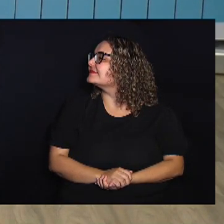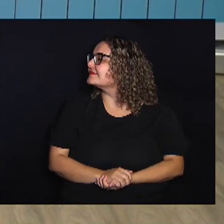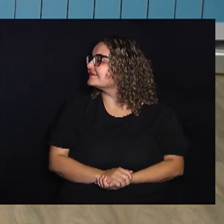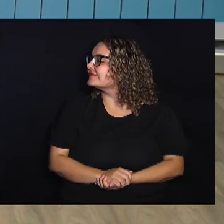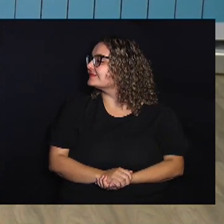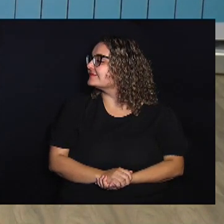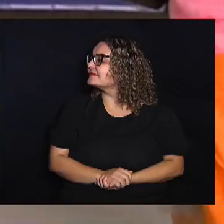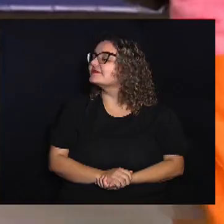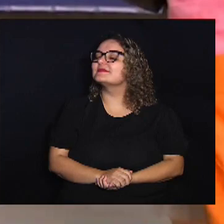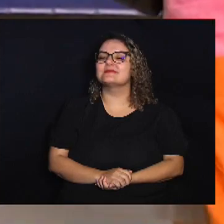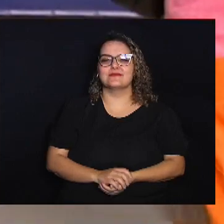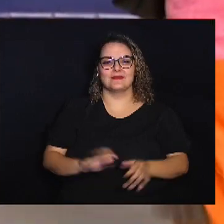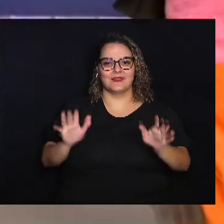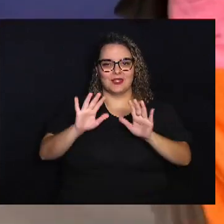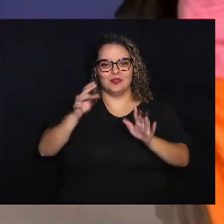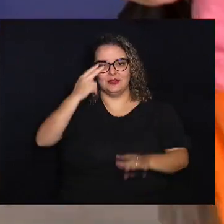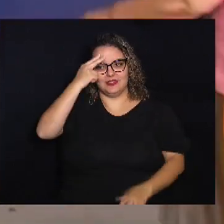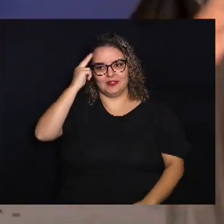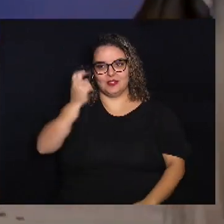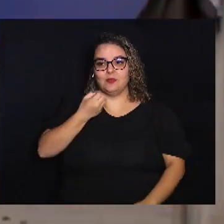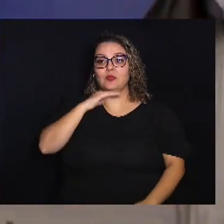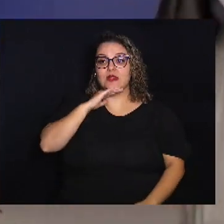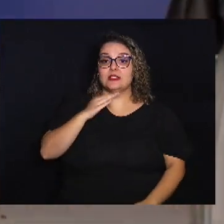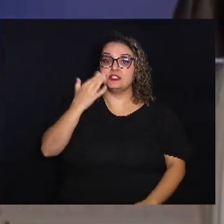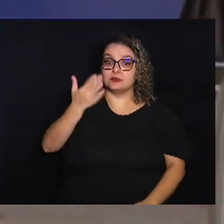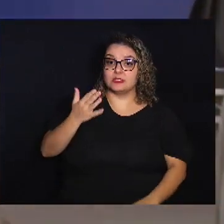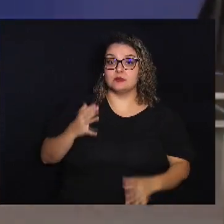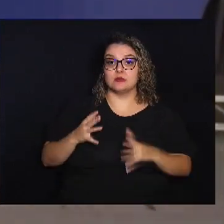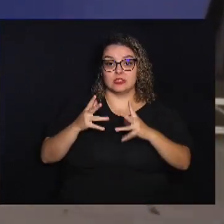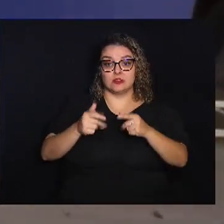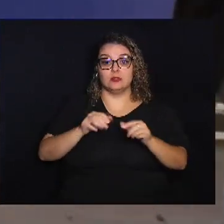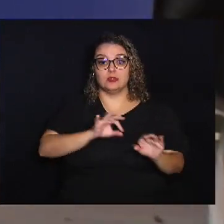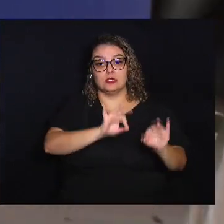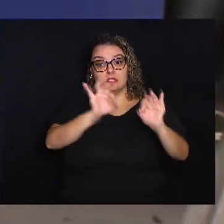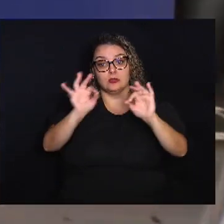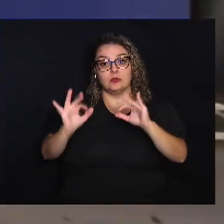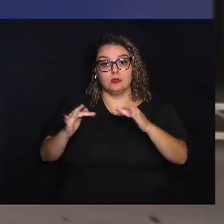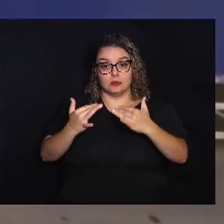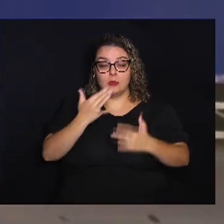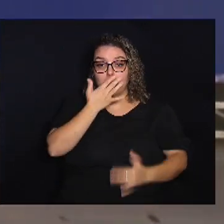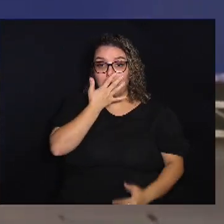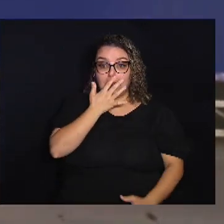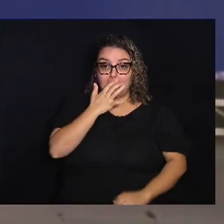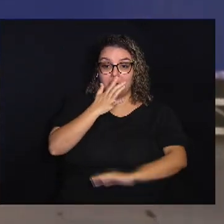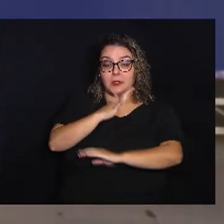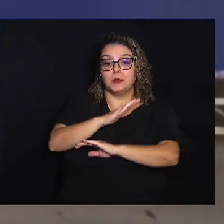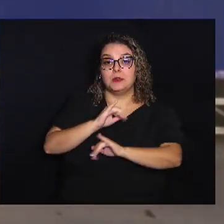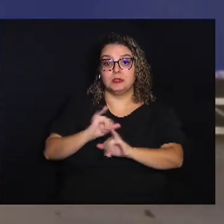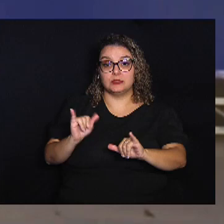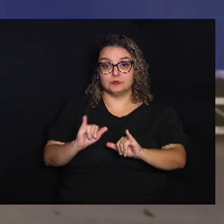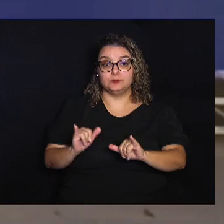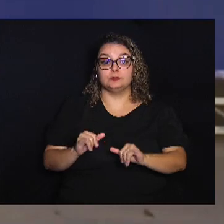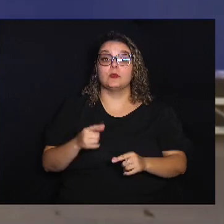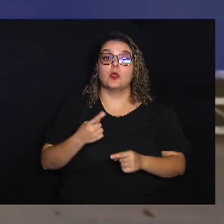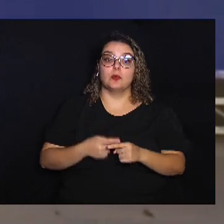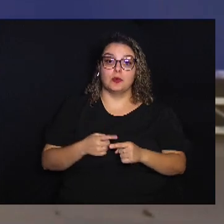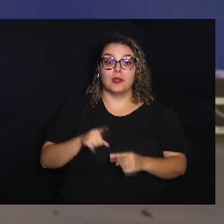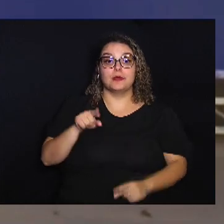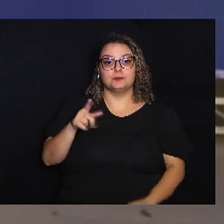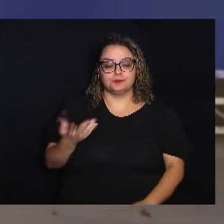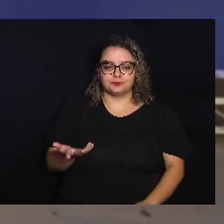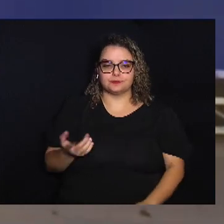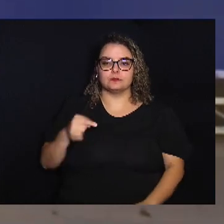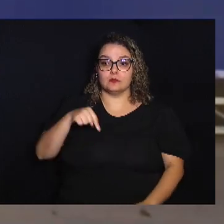Olá Gabriel boa tarde para você boa tarde para todos que acompanham o Câmara Notícia pois é Gabriel esse